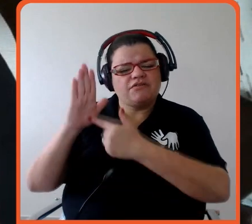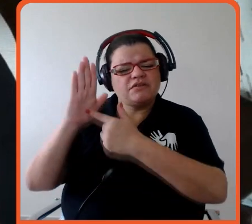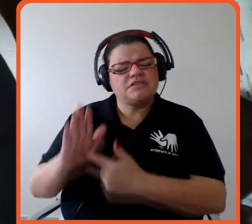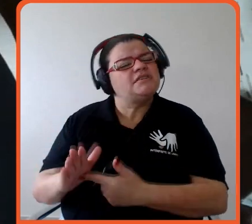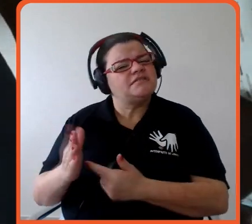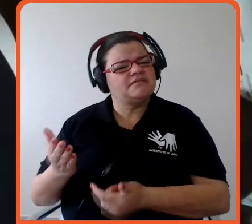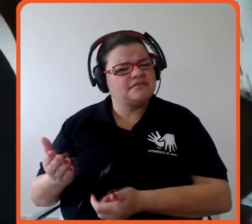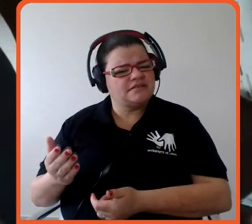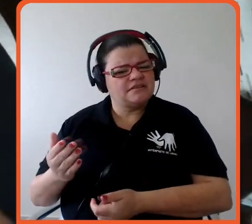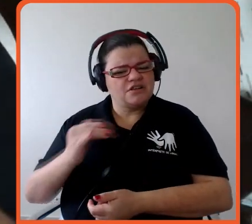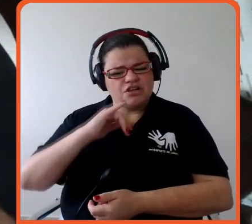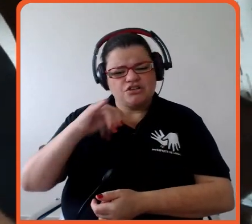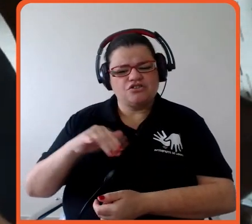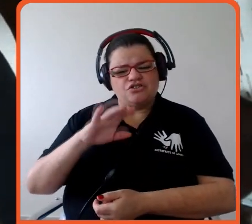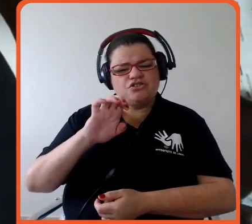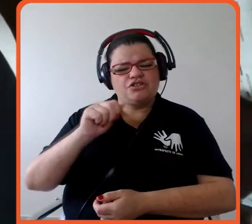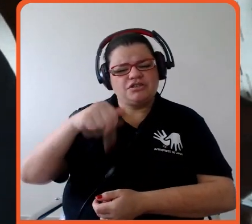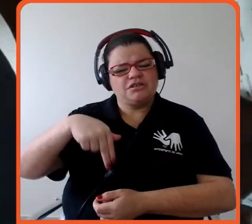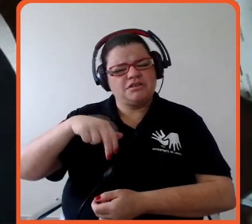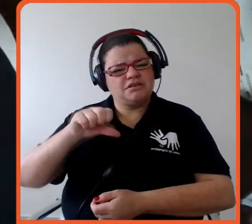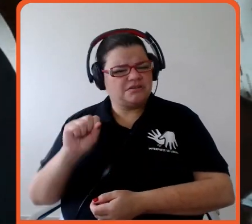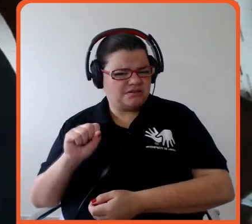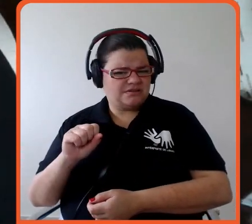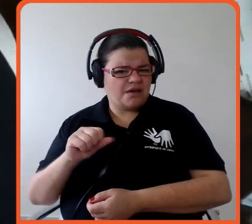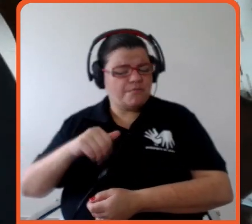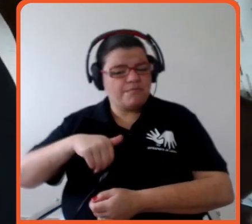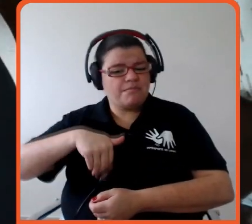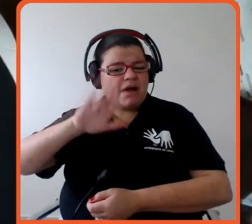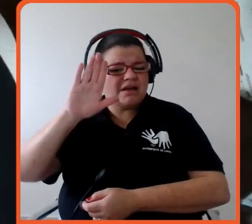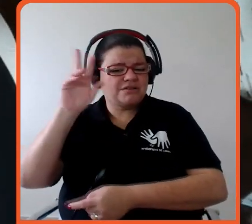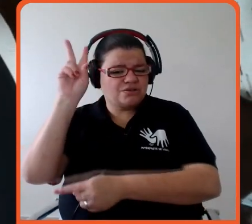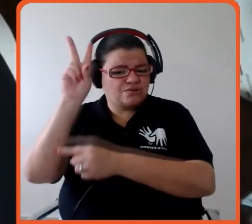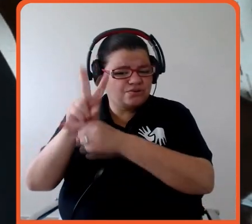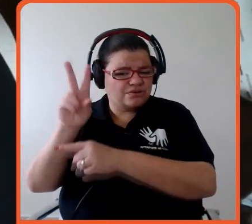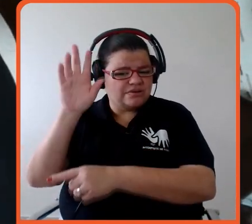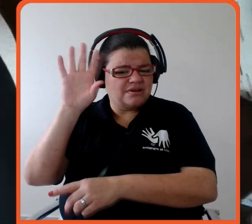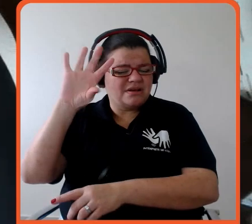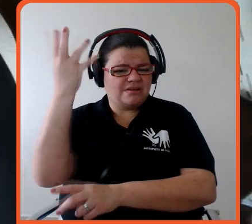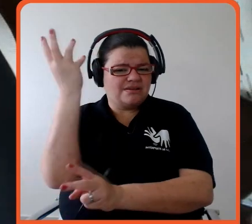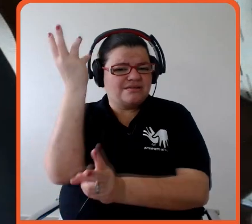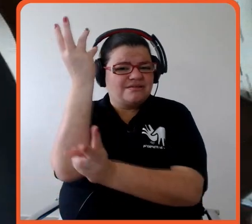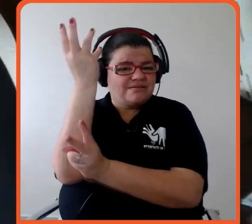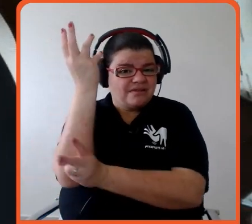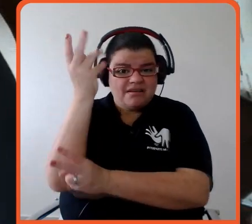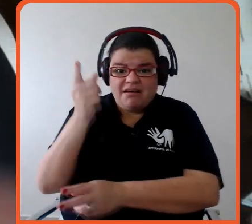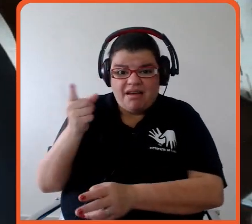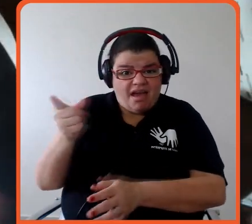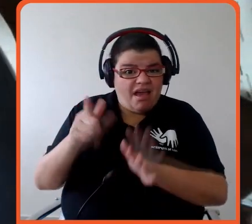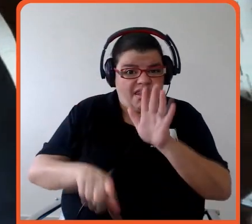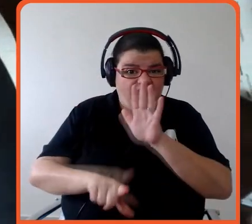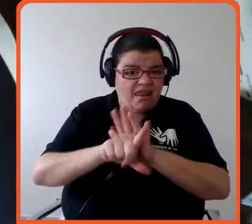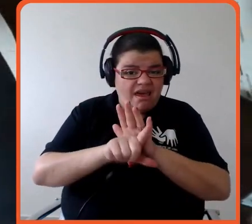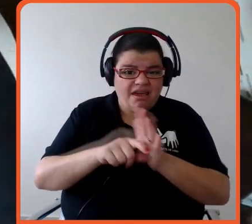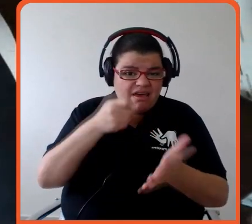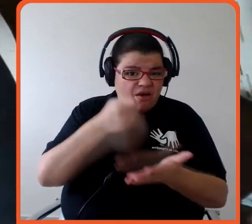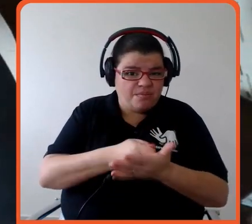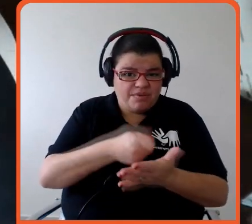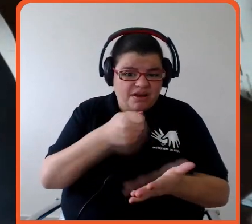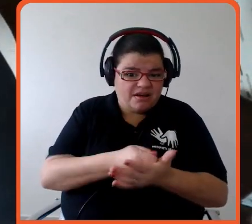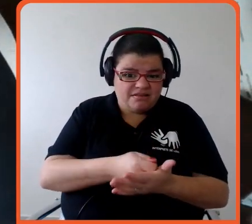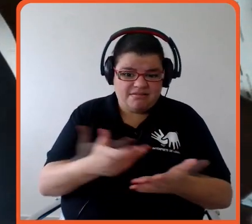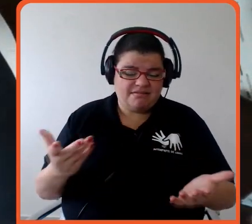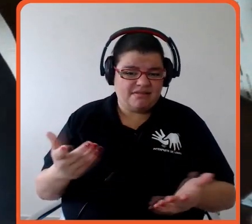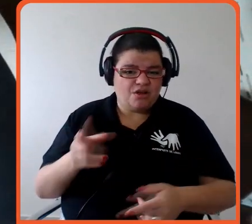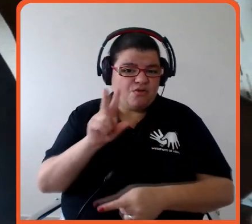jeans é mais sustentável do Brasil simplesmente você está fazendo algo que é obrigatório por lei que é simplesmente tratar a água depois